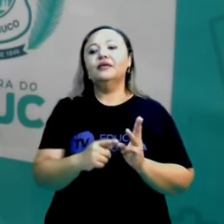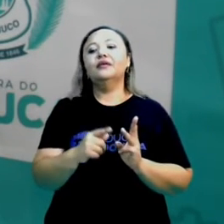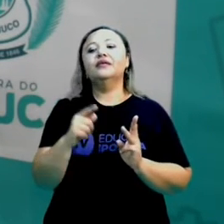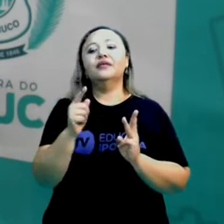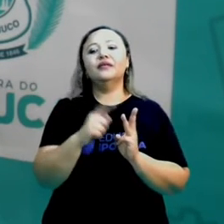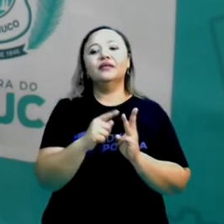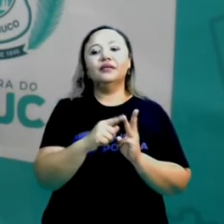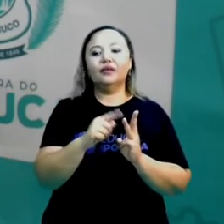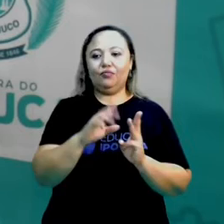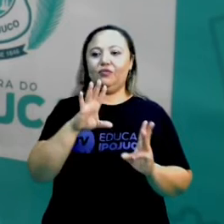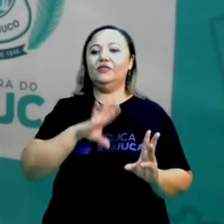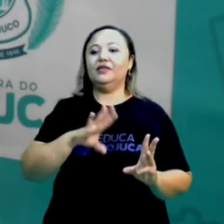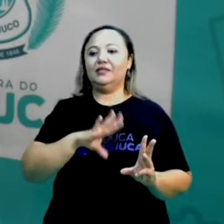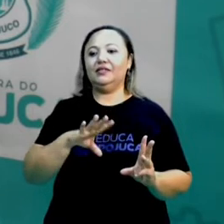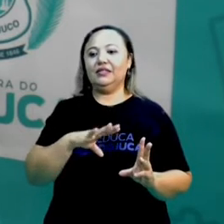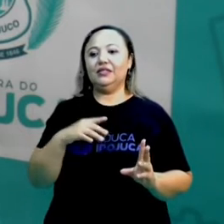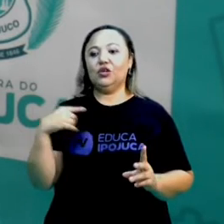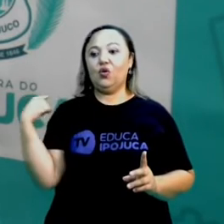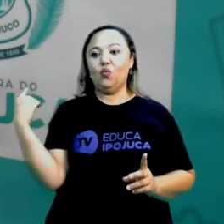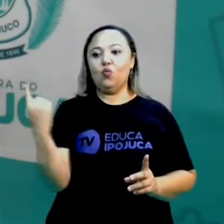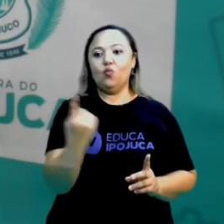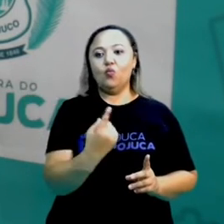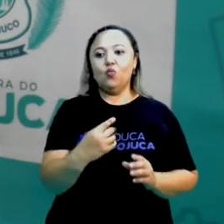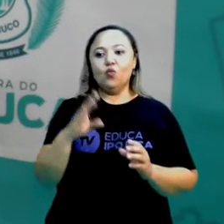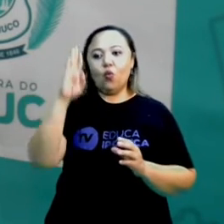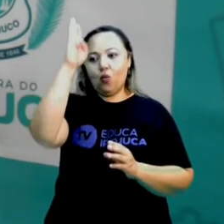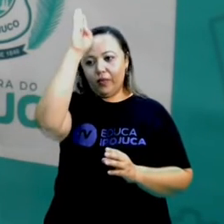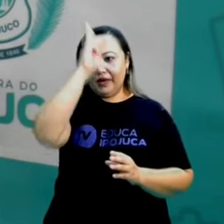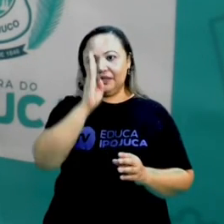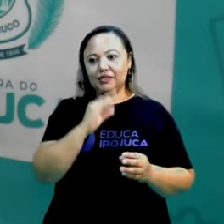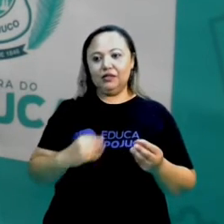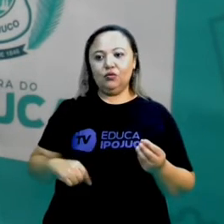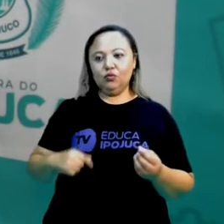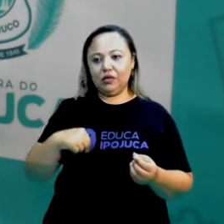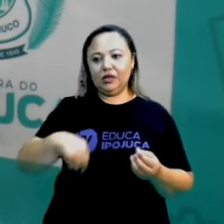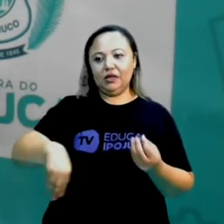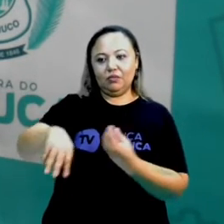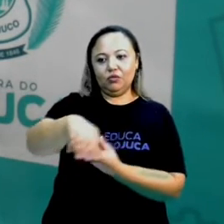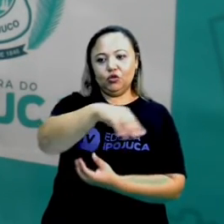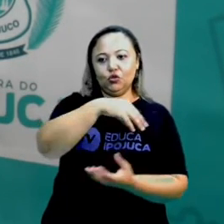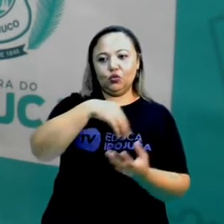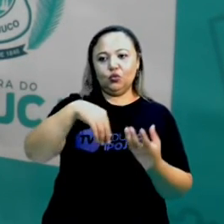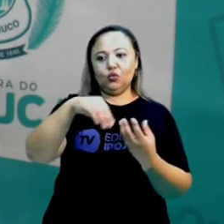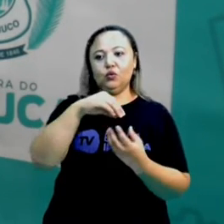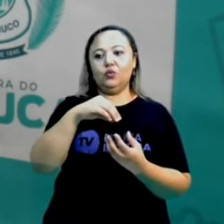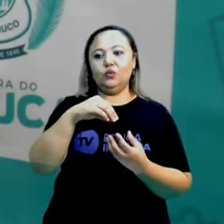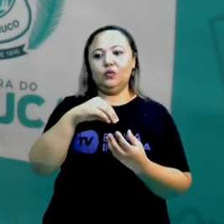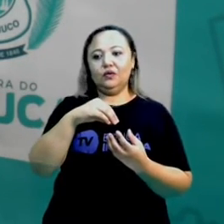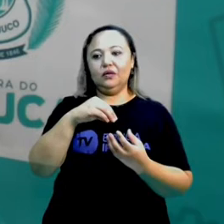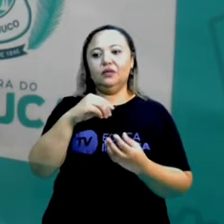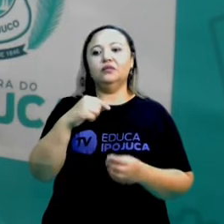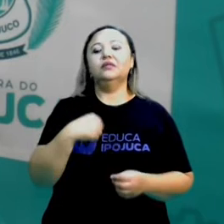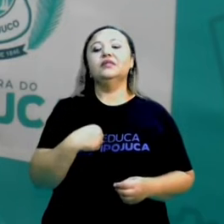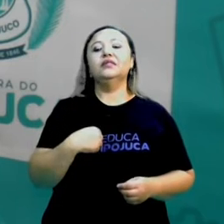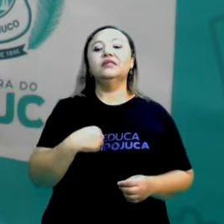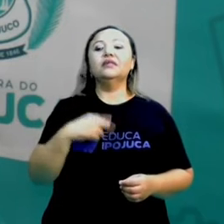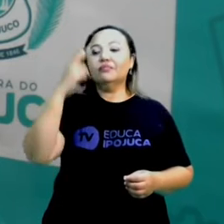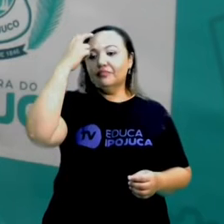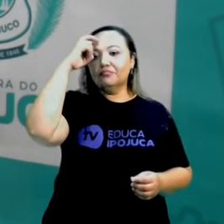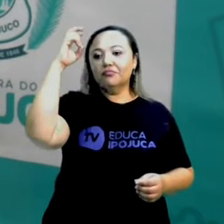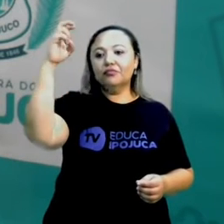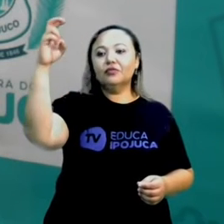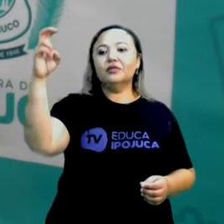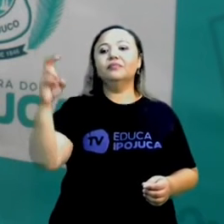e a portuguesa. As três se misturaram e comporam a nossa cultura